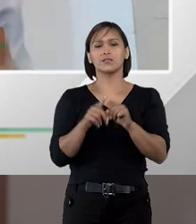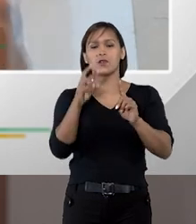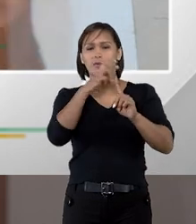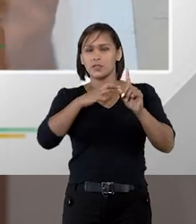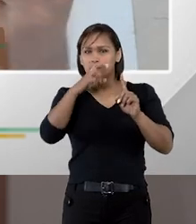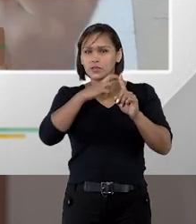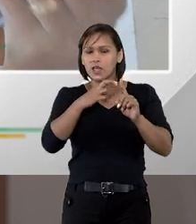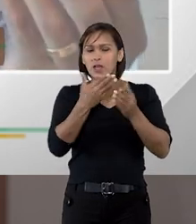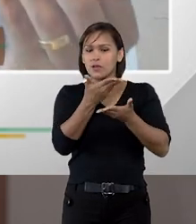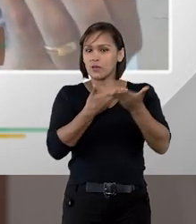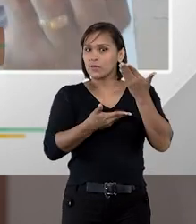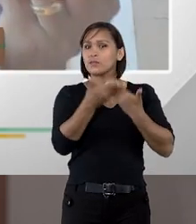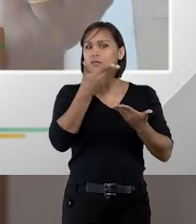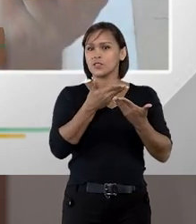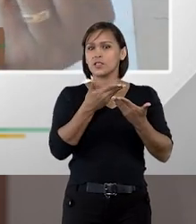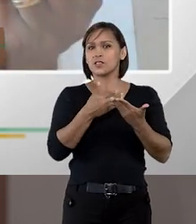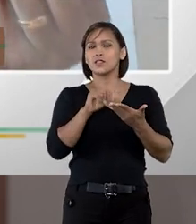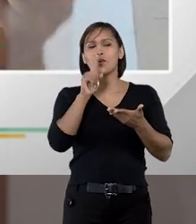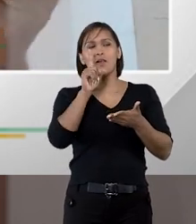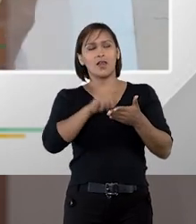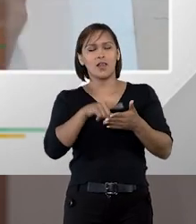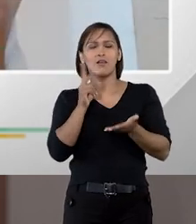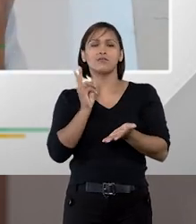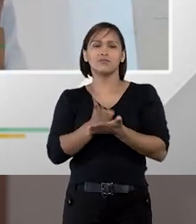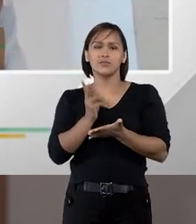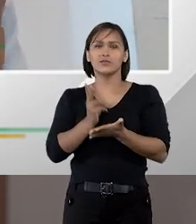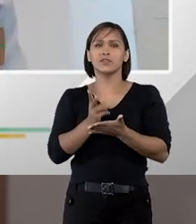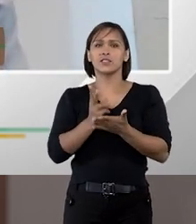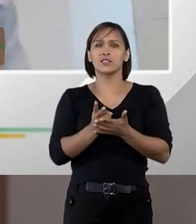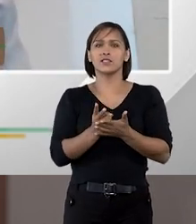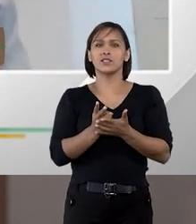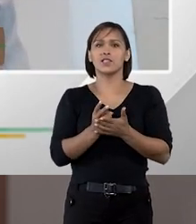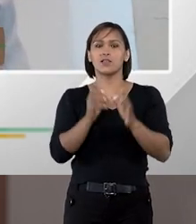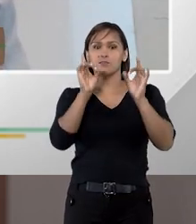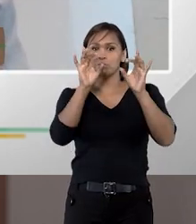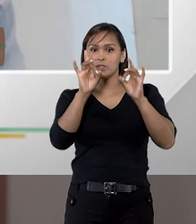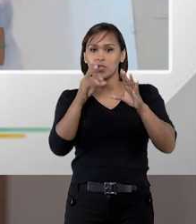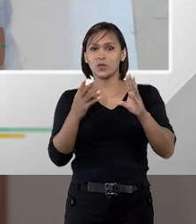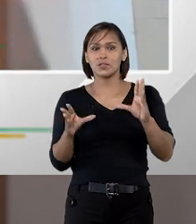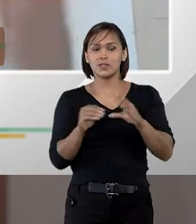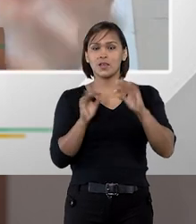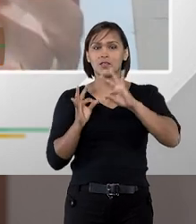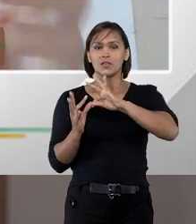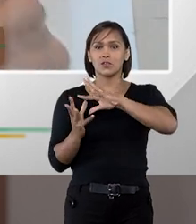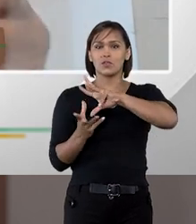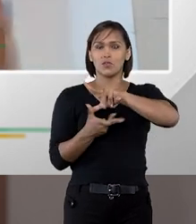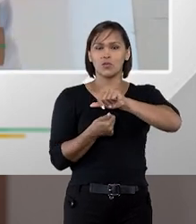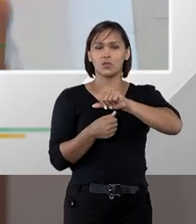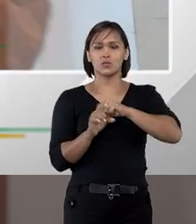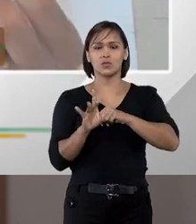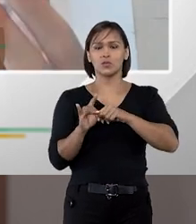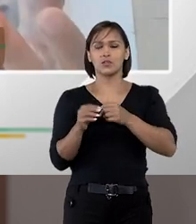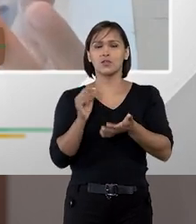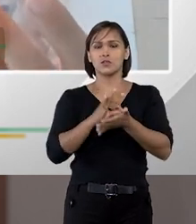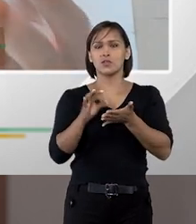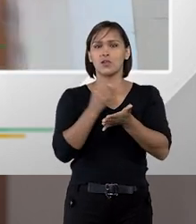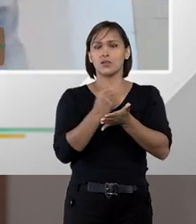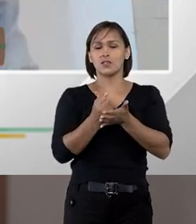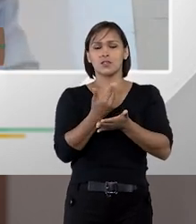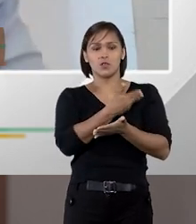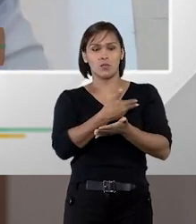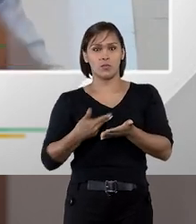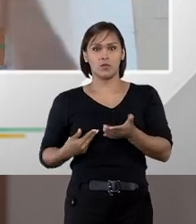arbitragem como a mediação ela vem sendo priorizada no mundo e não só nas